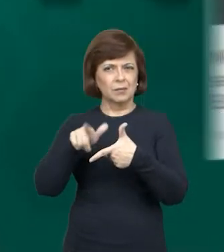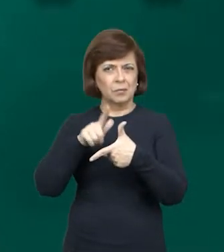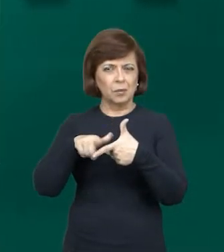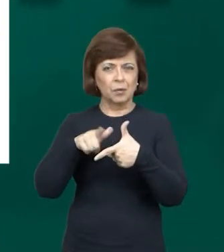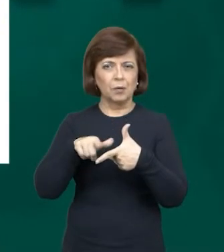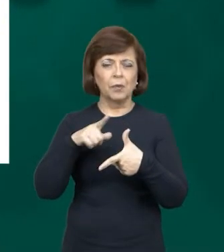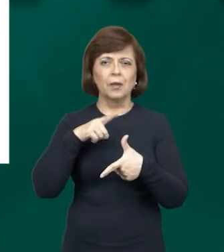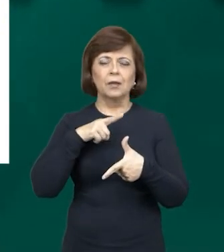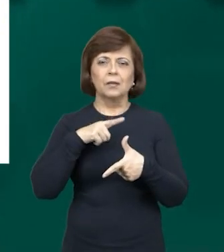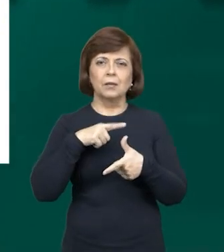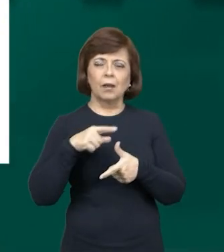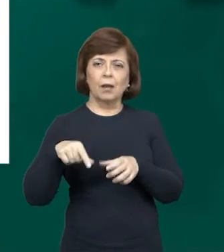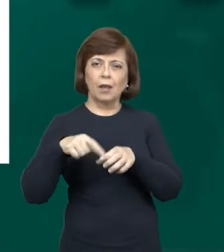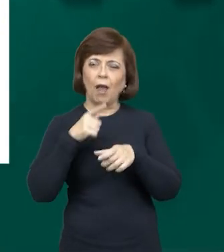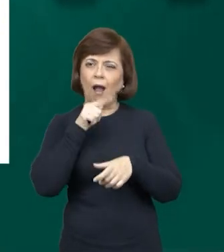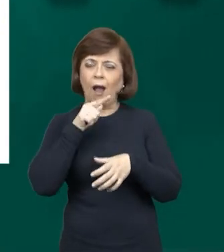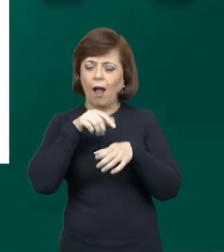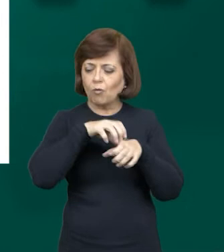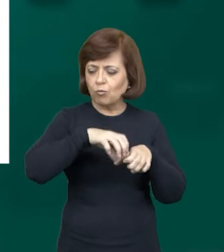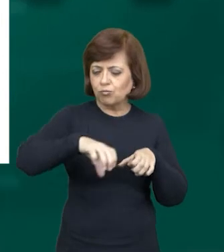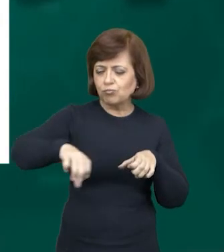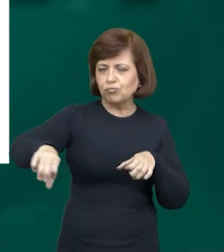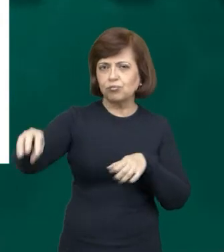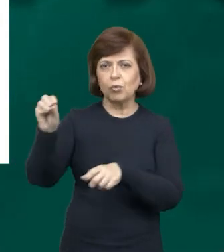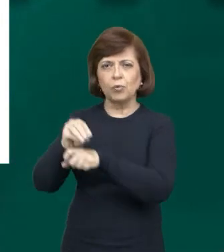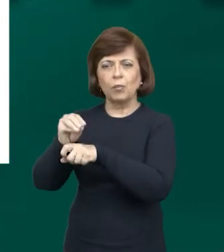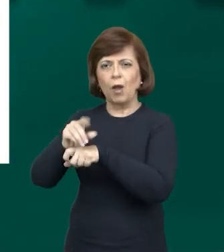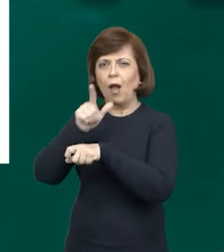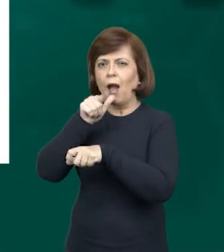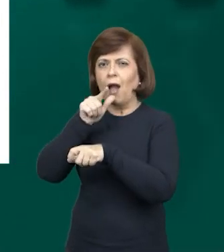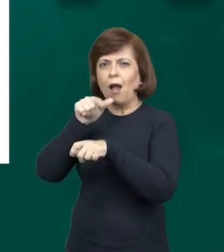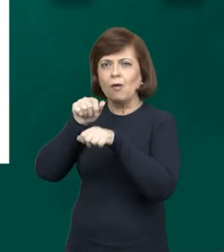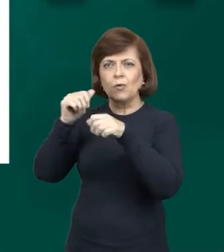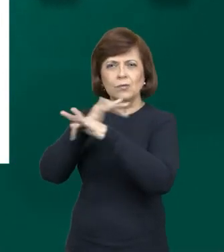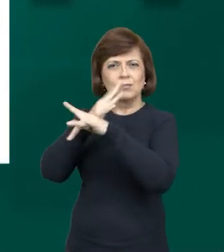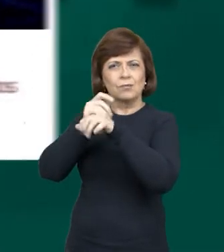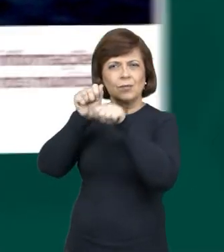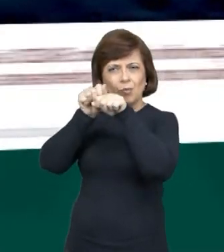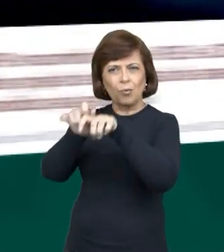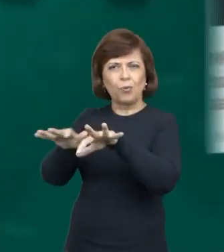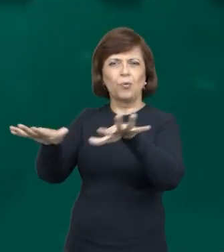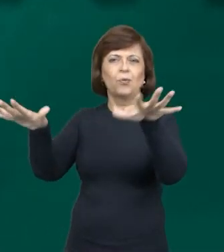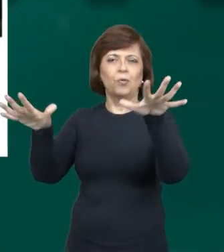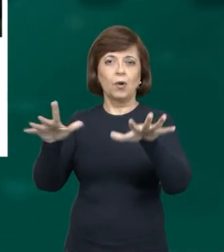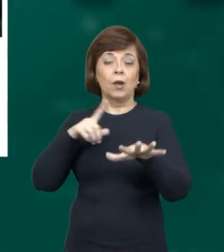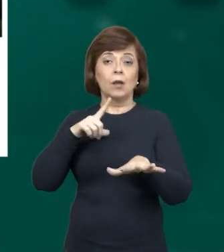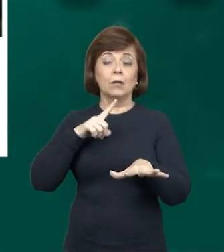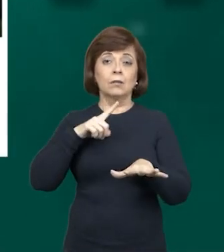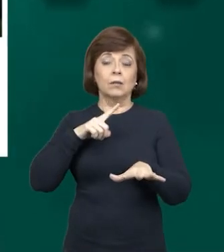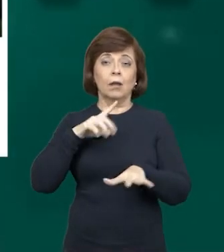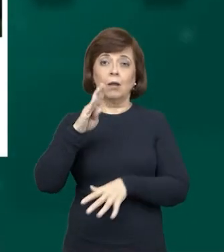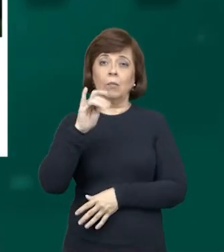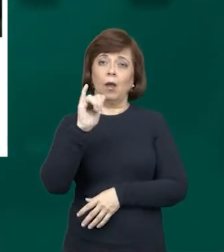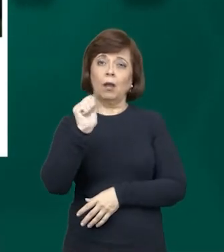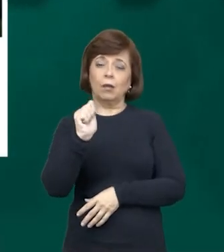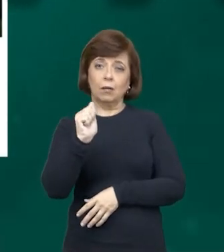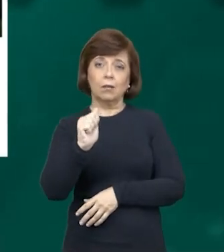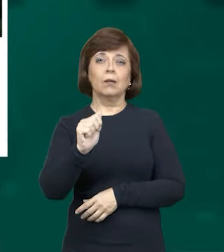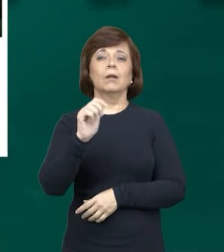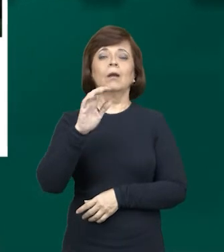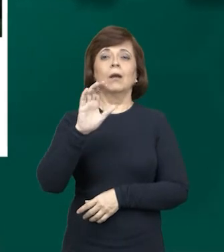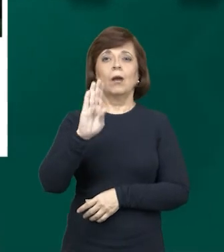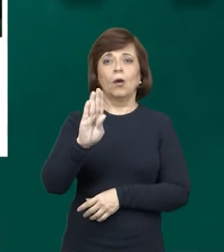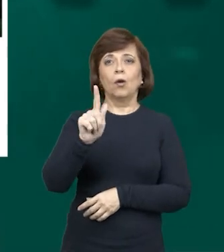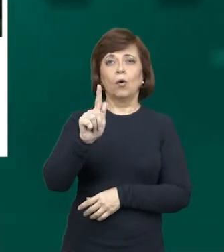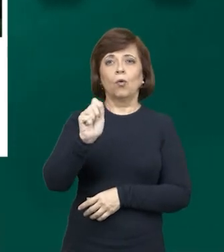a estação de tratamento de água do Guandu. Então, nós temos bacias hidrográficas extremamente degradadas, temos a Baía de Guanabara com o programa de